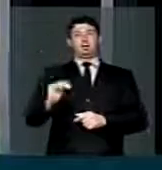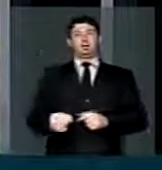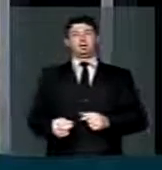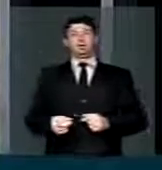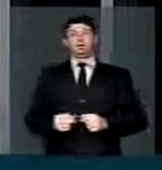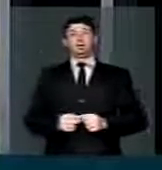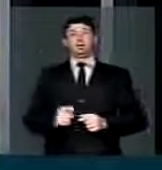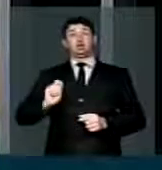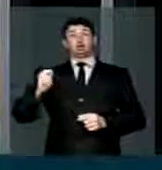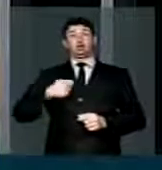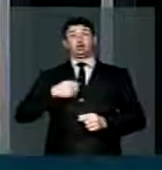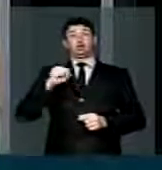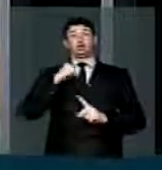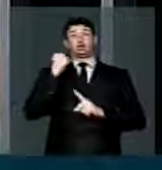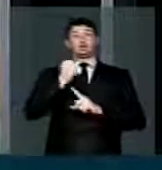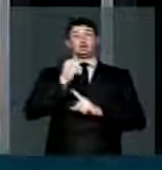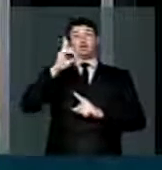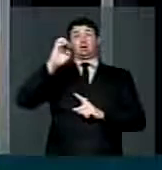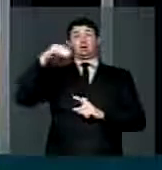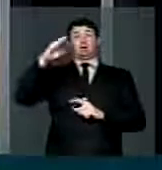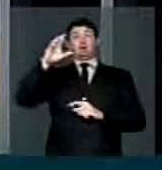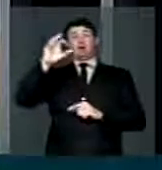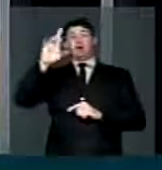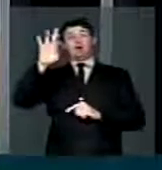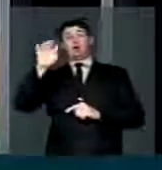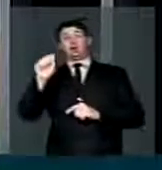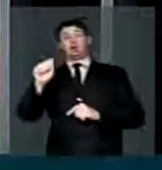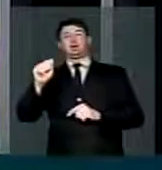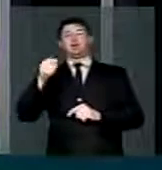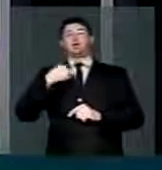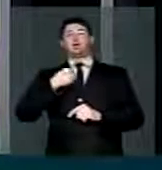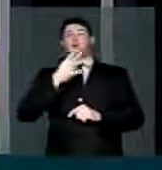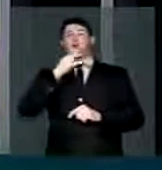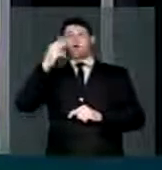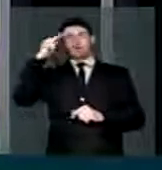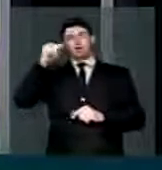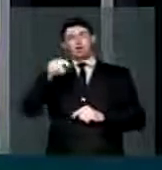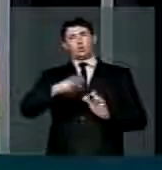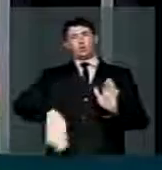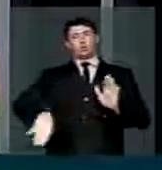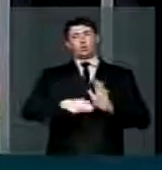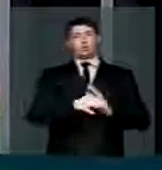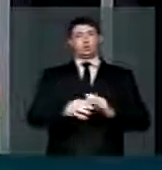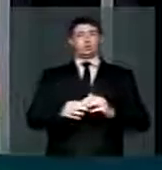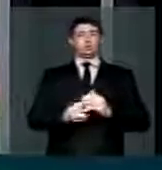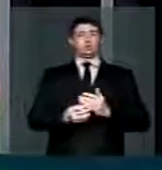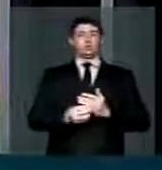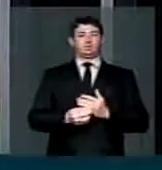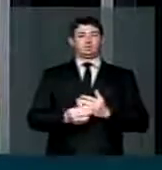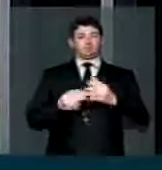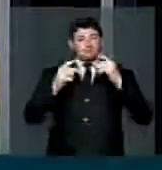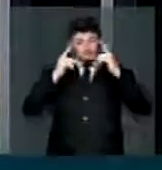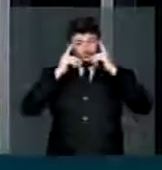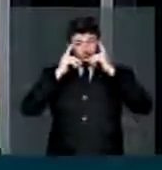como social-democrata conheço essa história toda e a negação ao